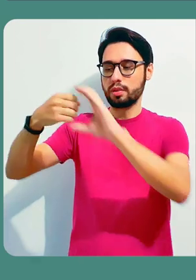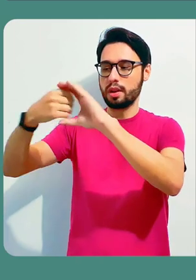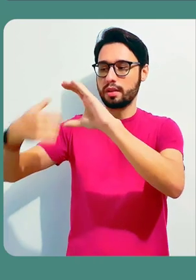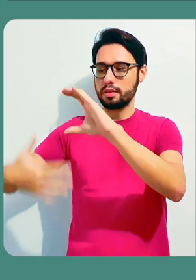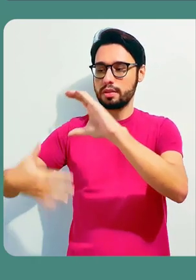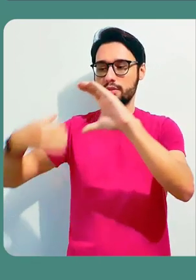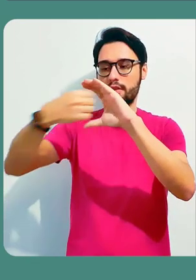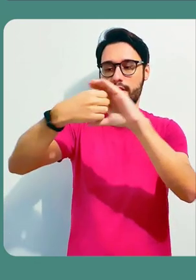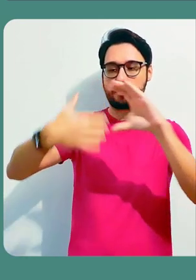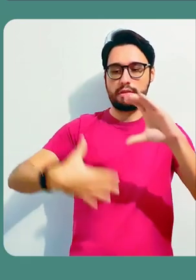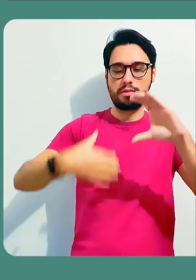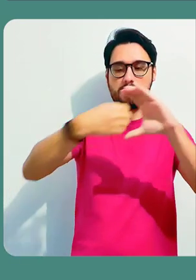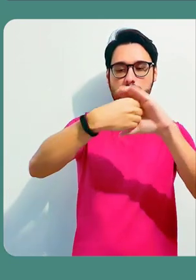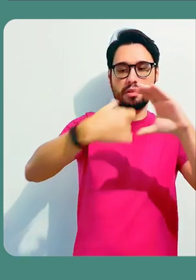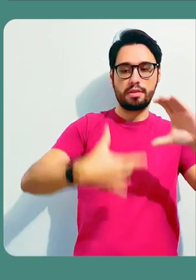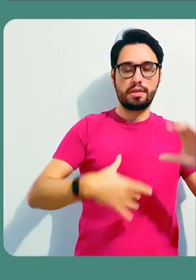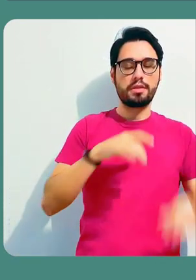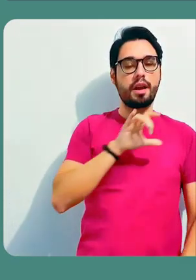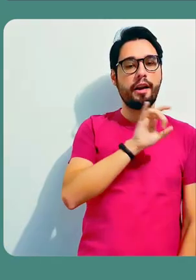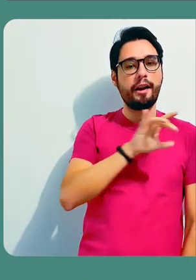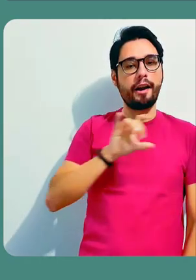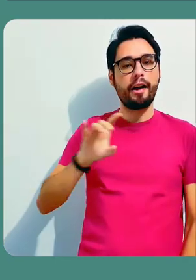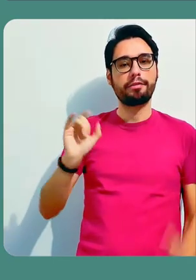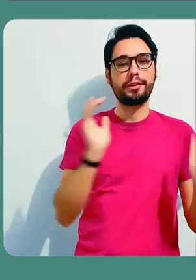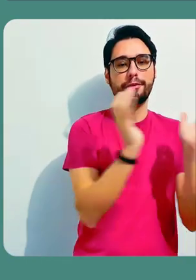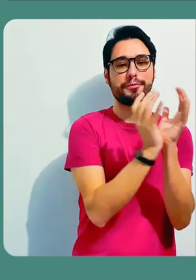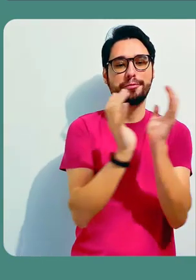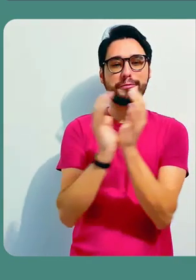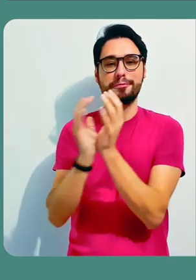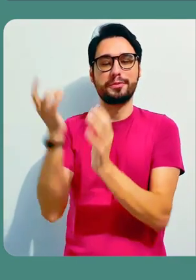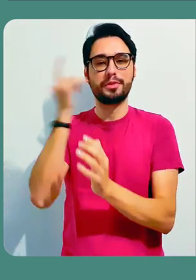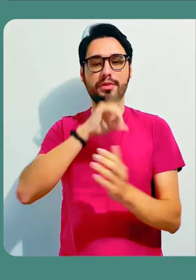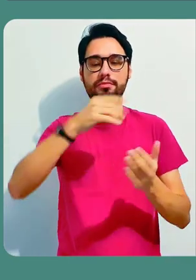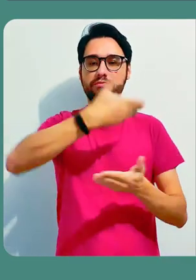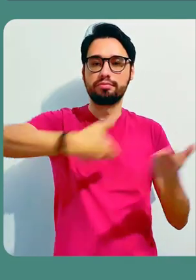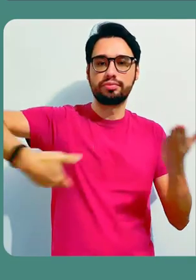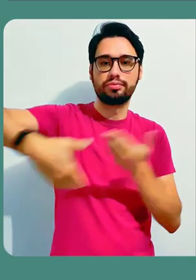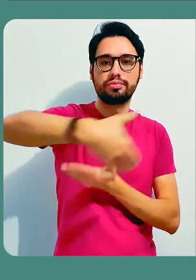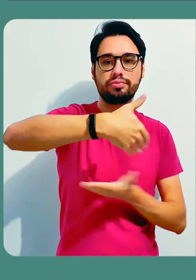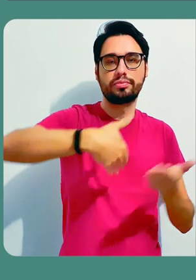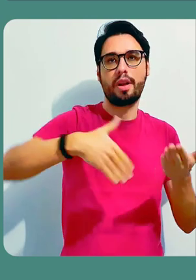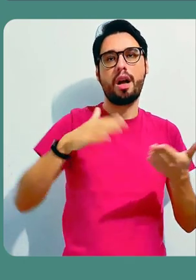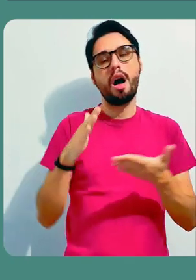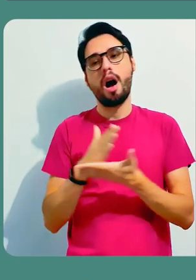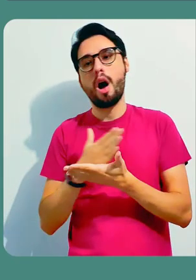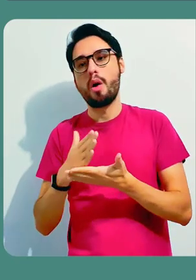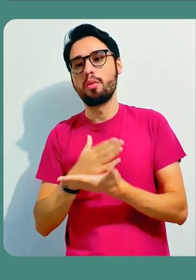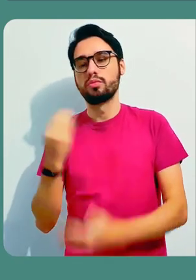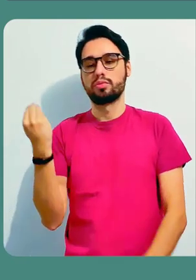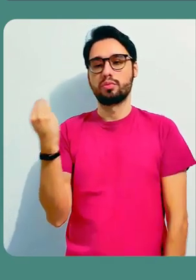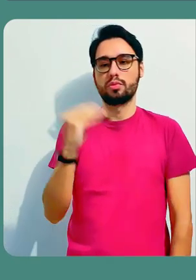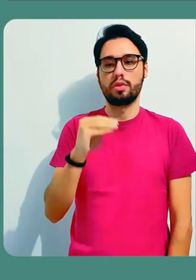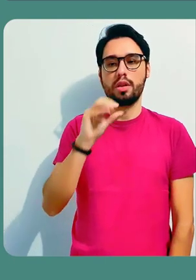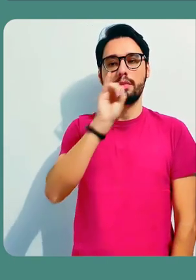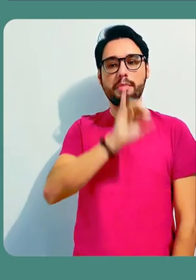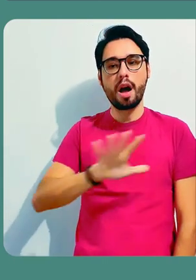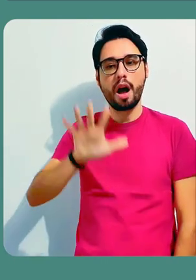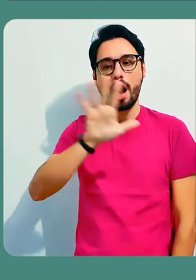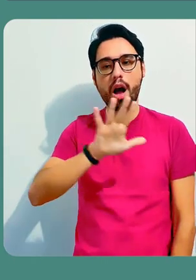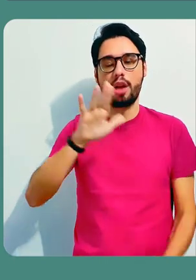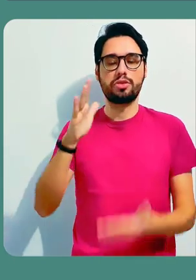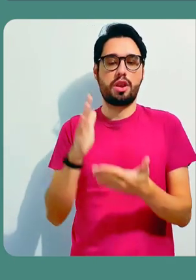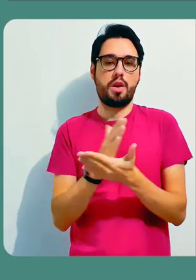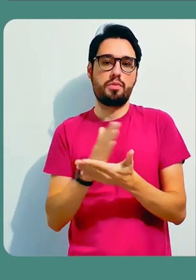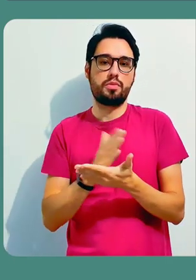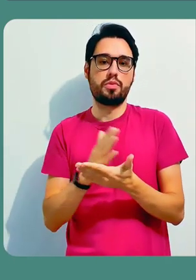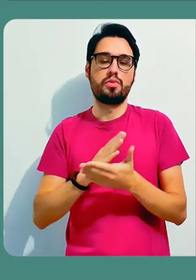anexar cards aqui colocando características deste modelo e assim por diante. Então, vejam que teve alunos